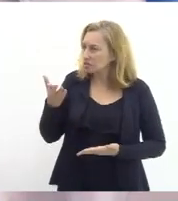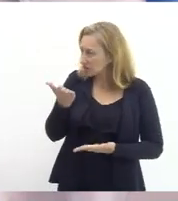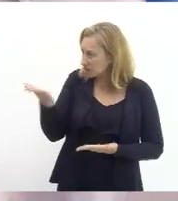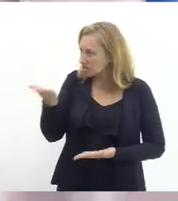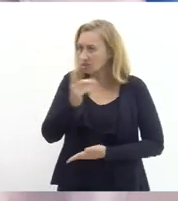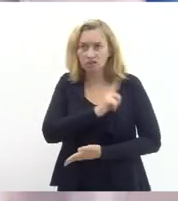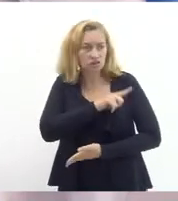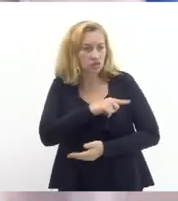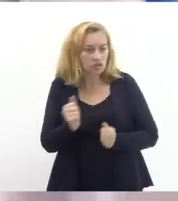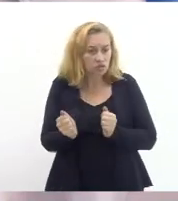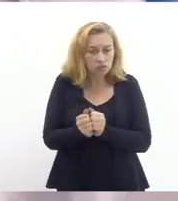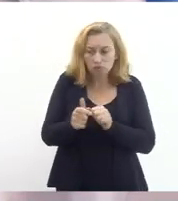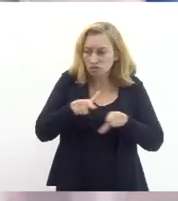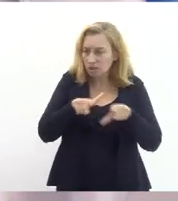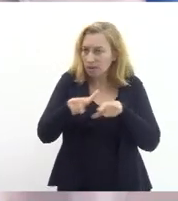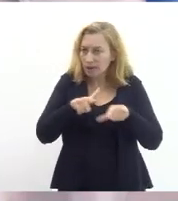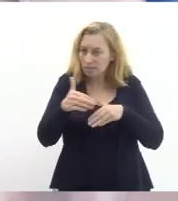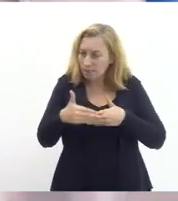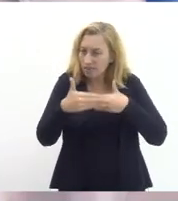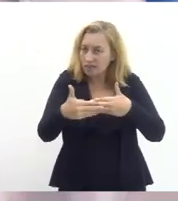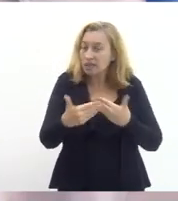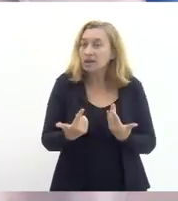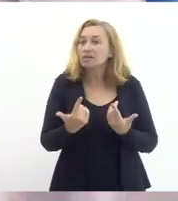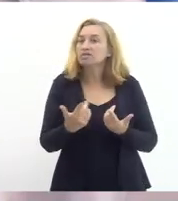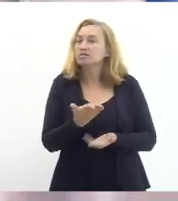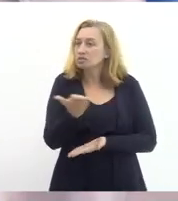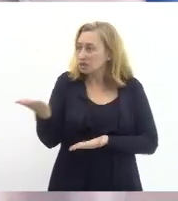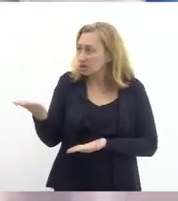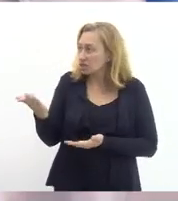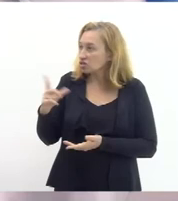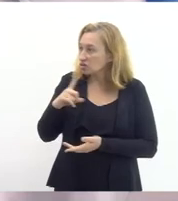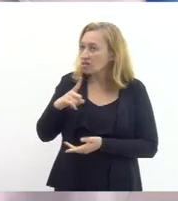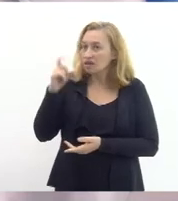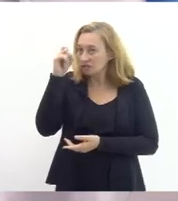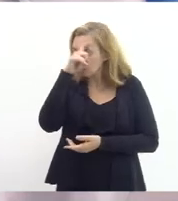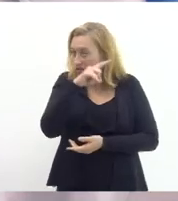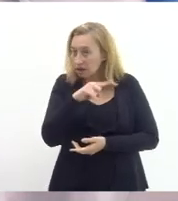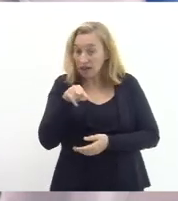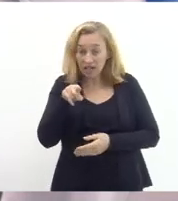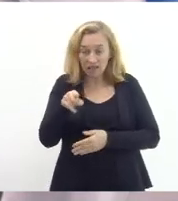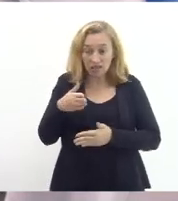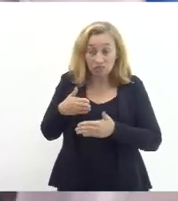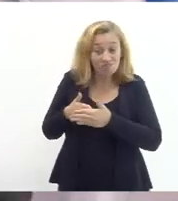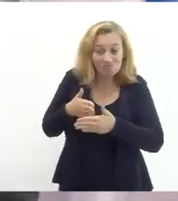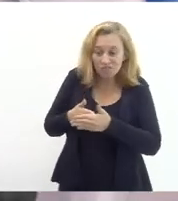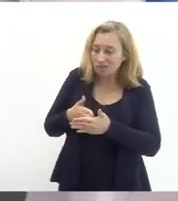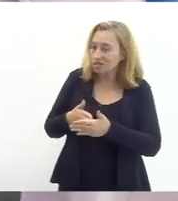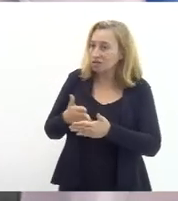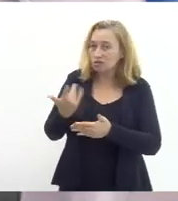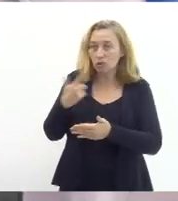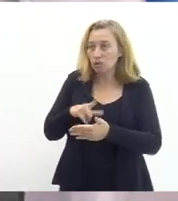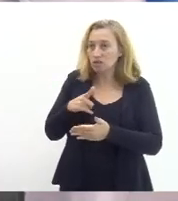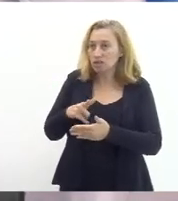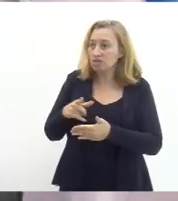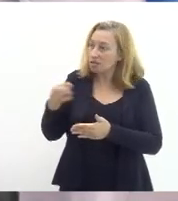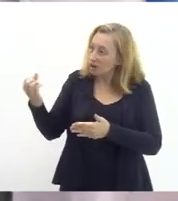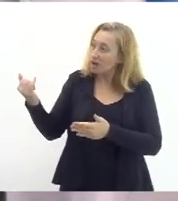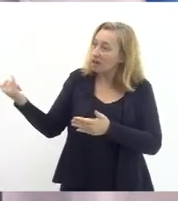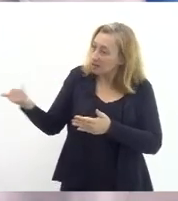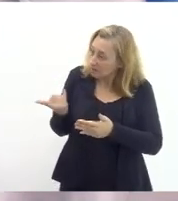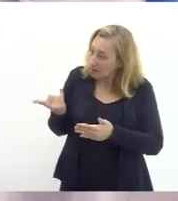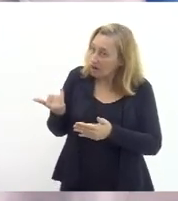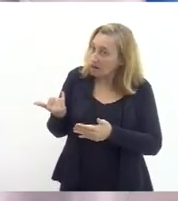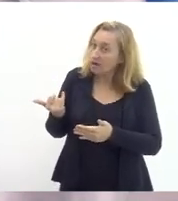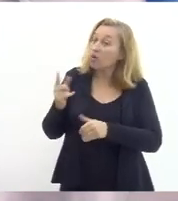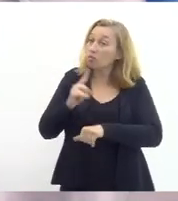trabalhar juntos para a gente avançar até quando vocês tiverem dificuldade daqui eu não posso mais avançar colocaram isso com clareza porque aí é um